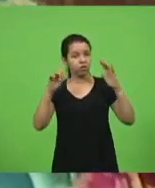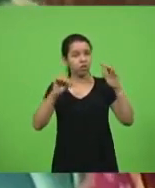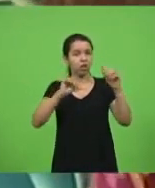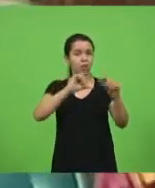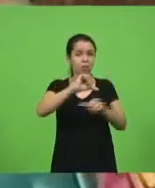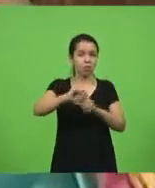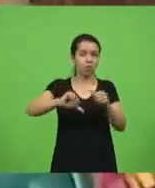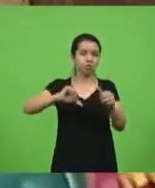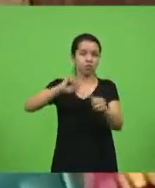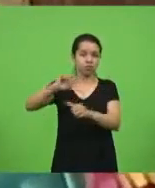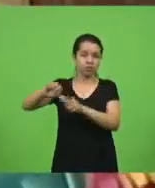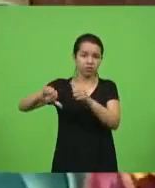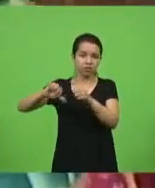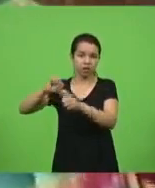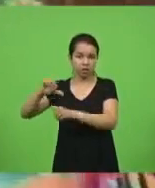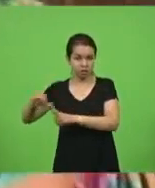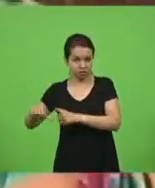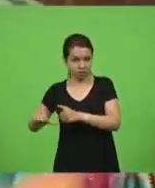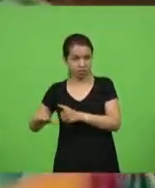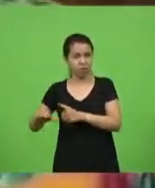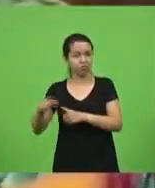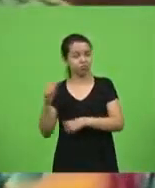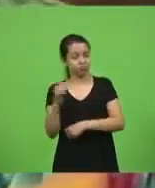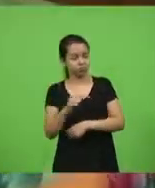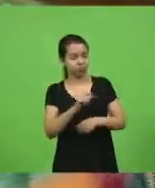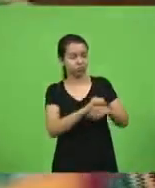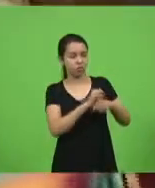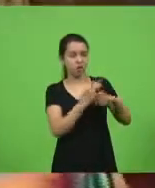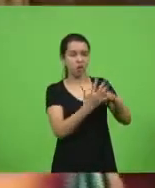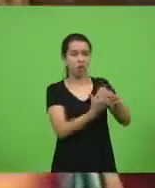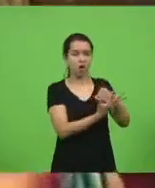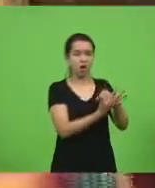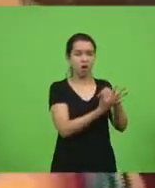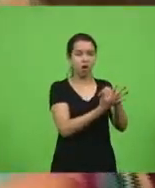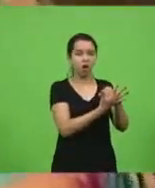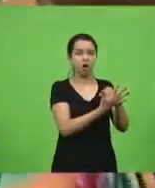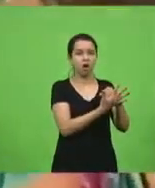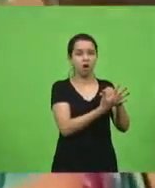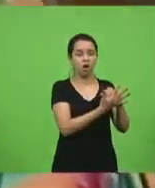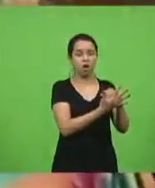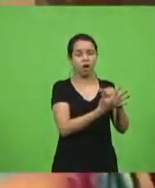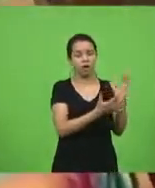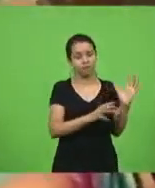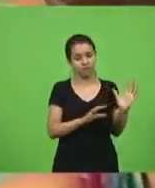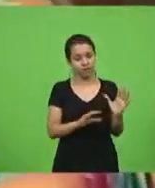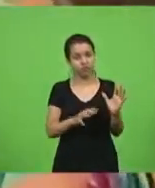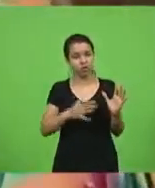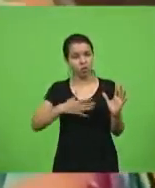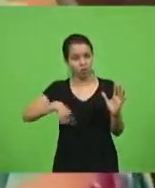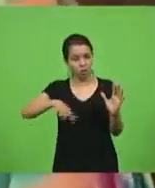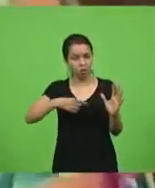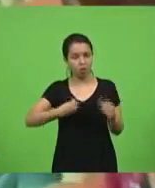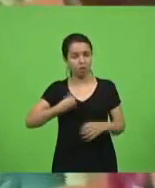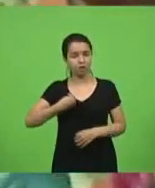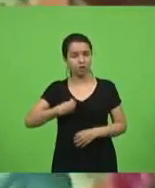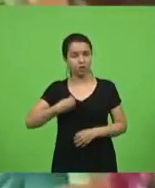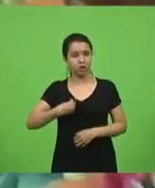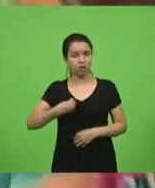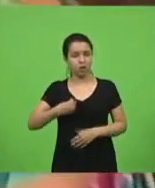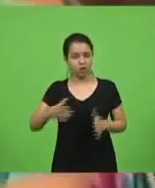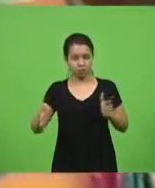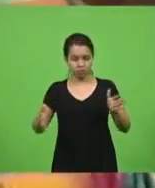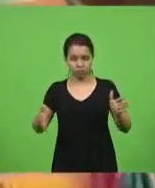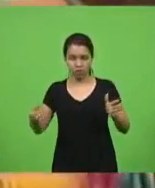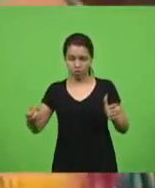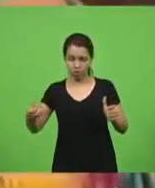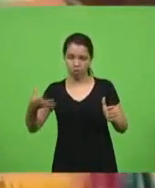coronavírus trouxe em nossas vidas. Estamos vivendo uma nova era? Sim, estamos vivendo uma nova era.